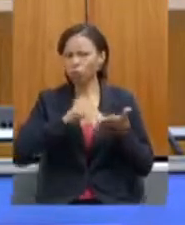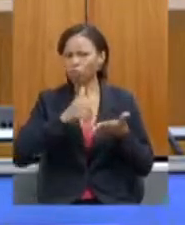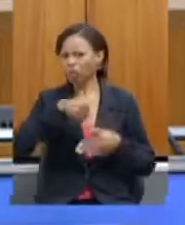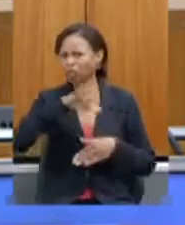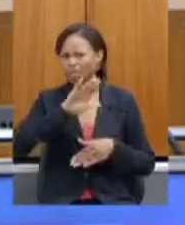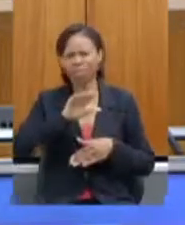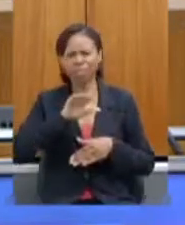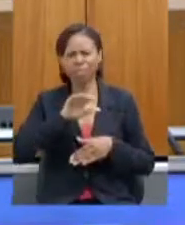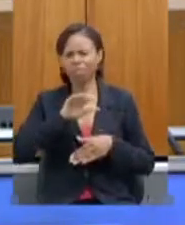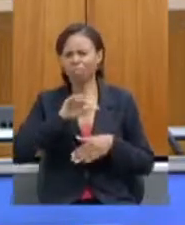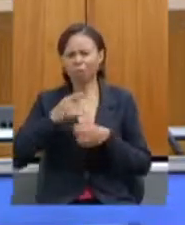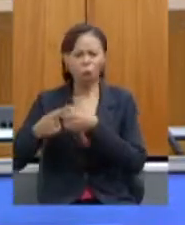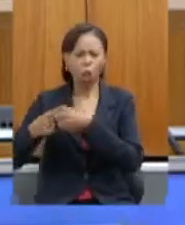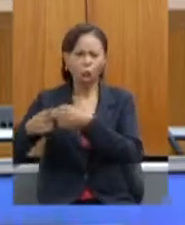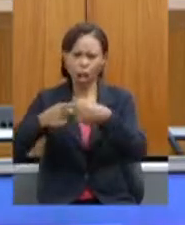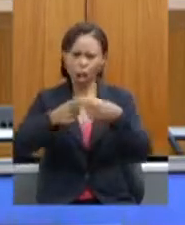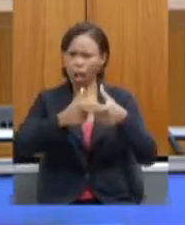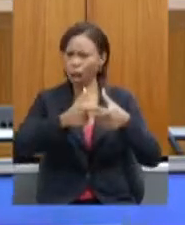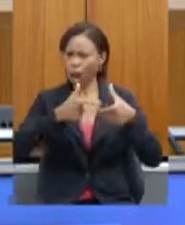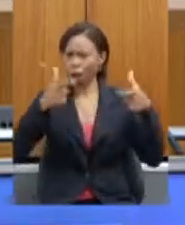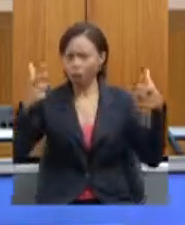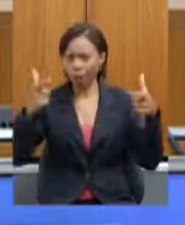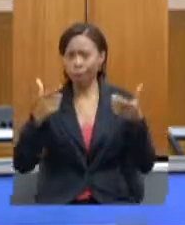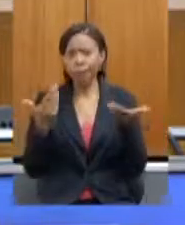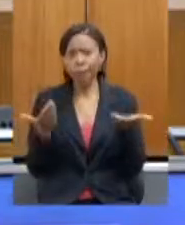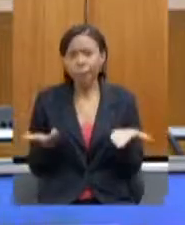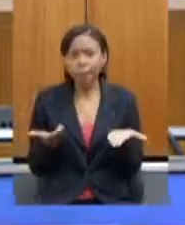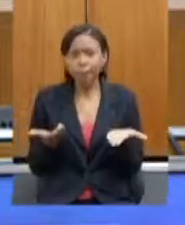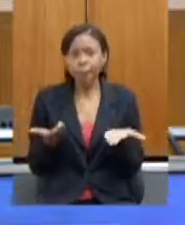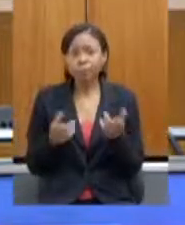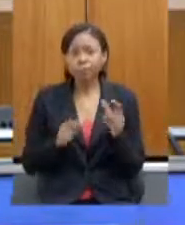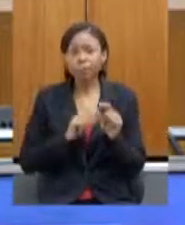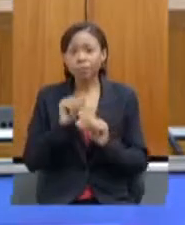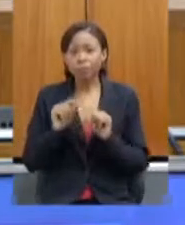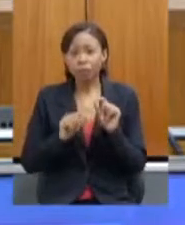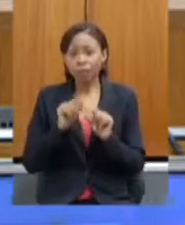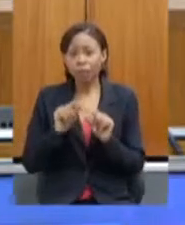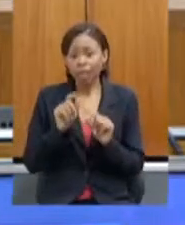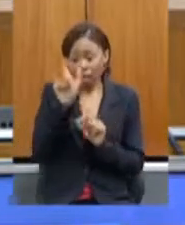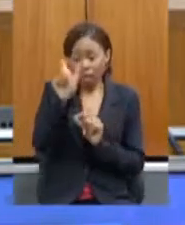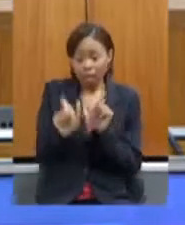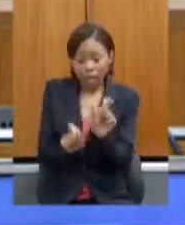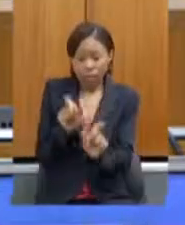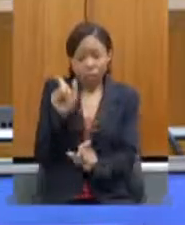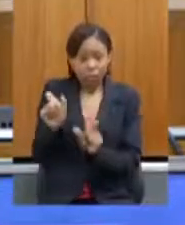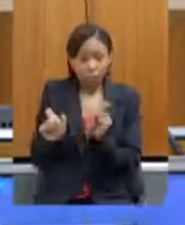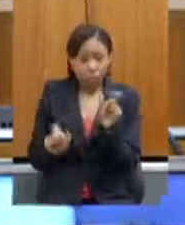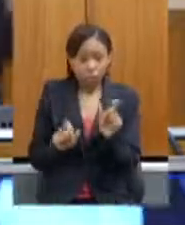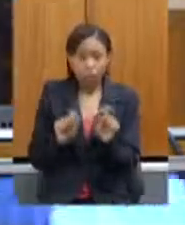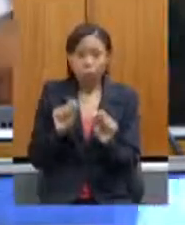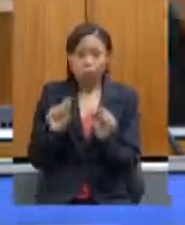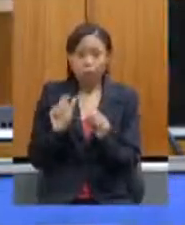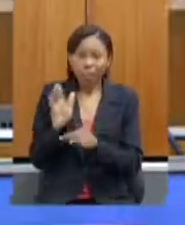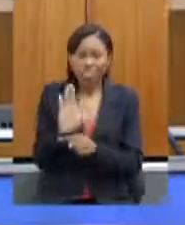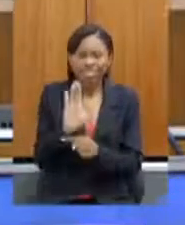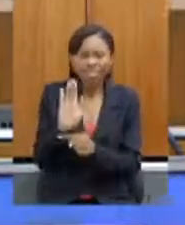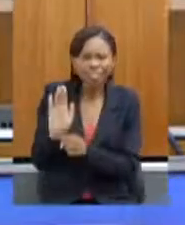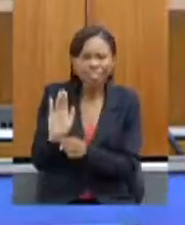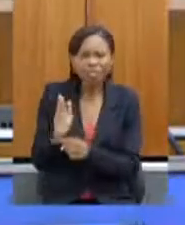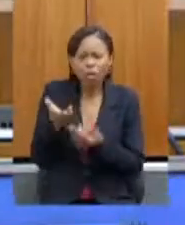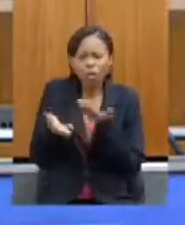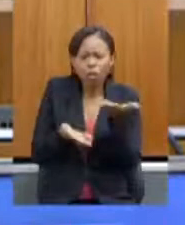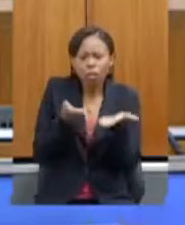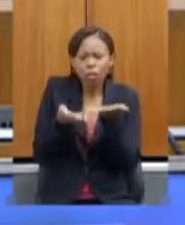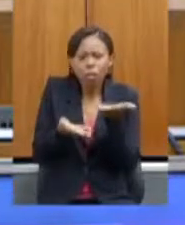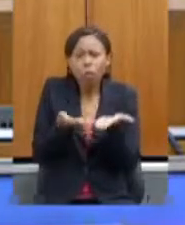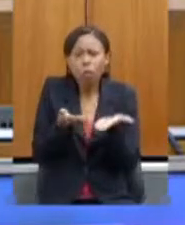e que esses extensionistas são pessoas que lidam no dia a dia com pessoas muito simples